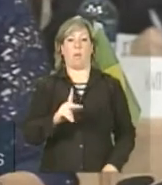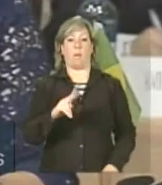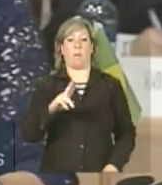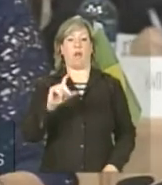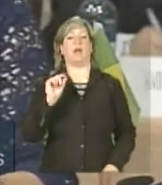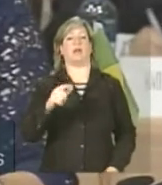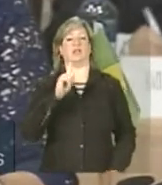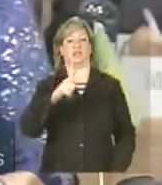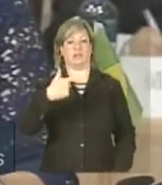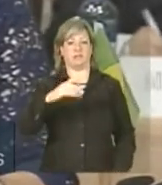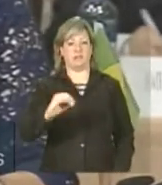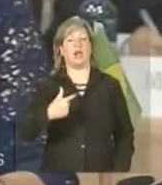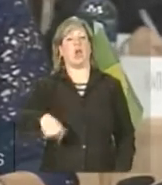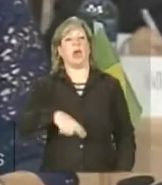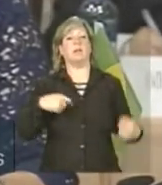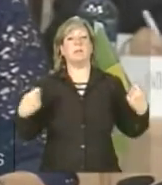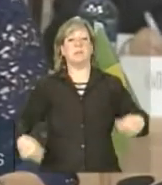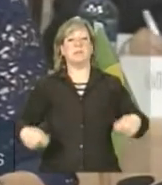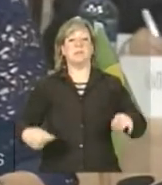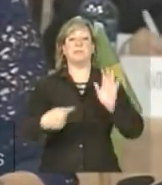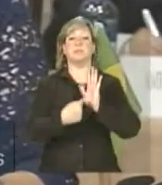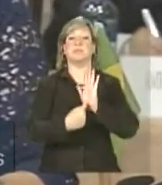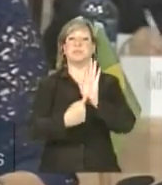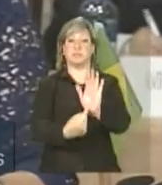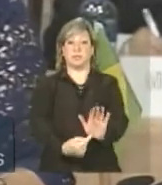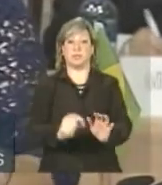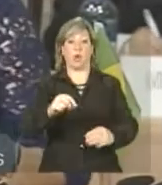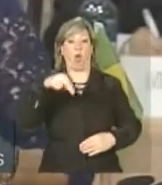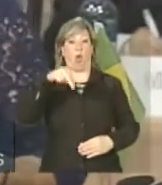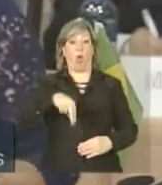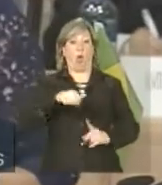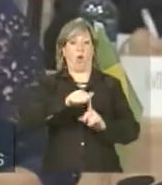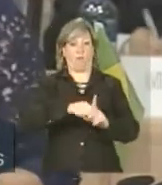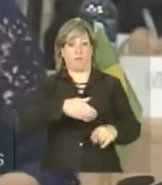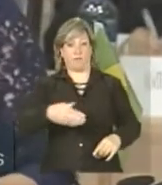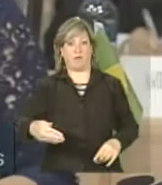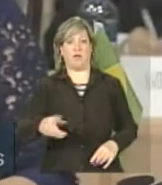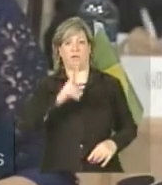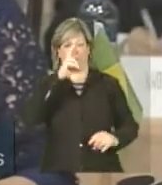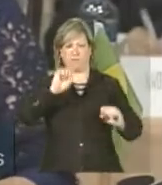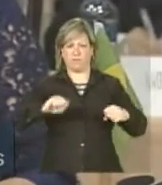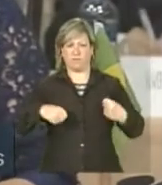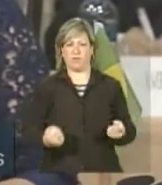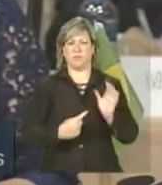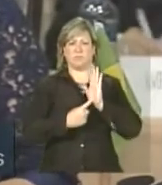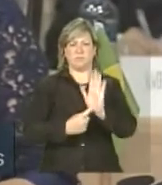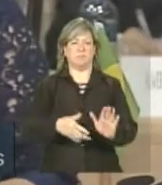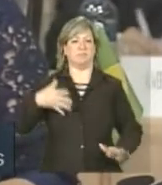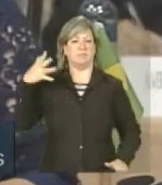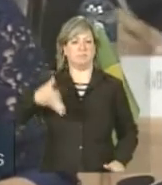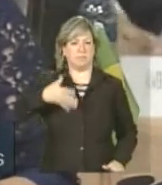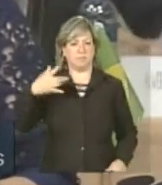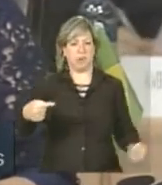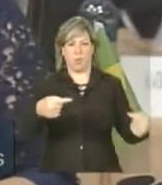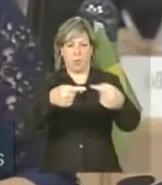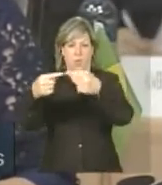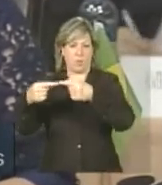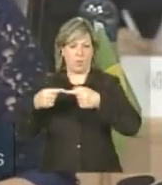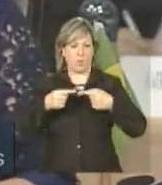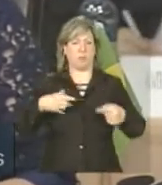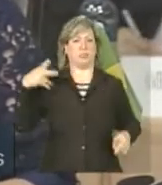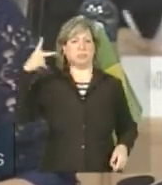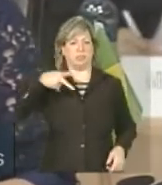precisamos transmitir em novembro uma forte mensagem de coesão política e de